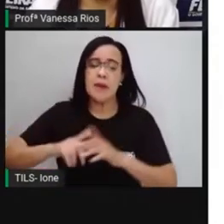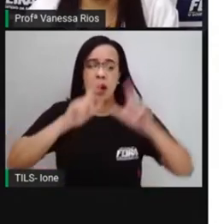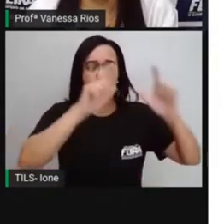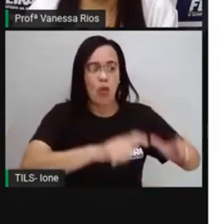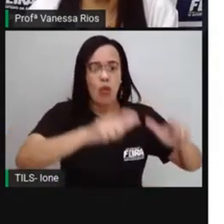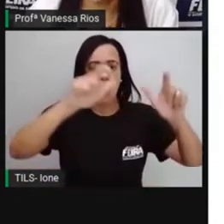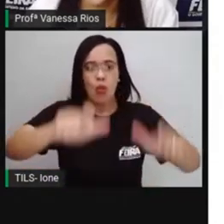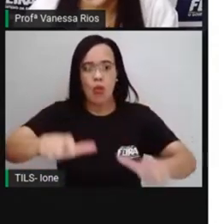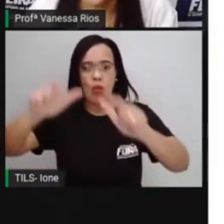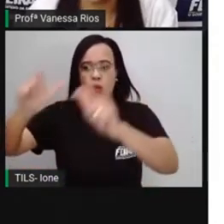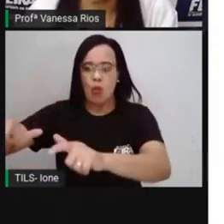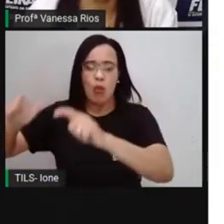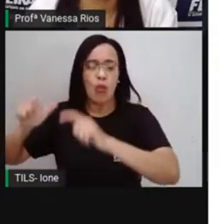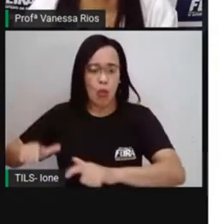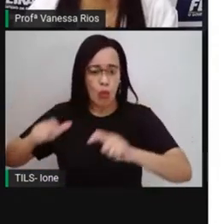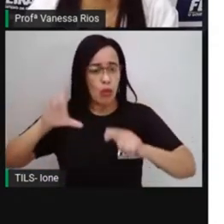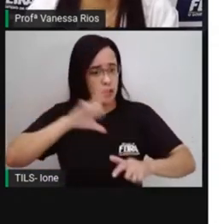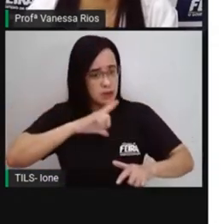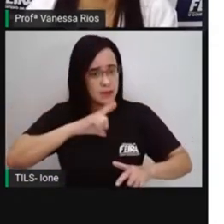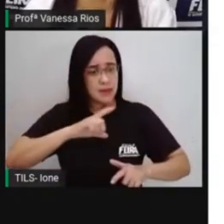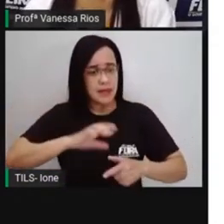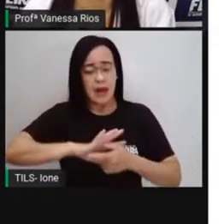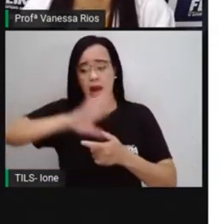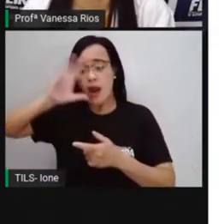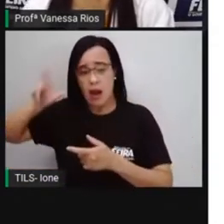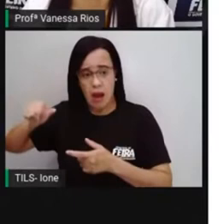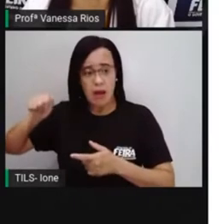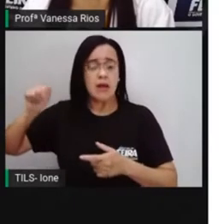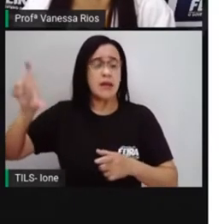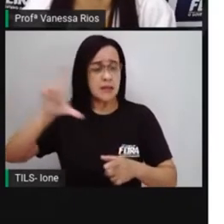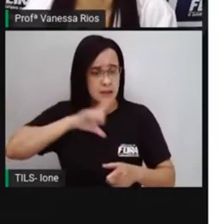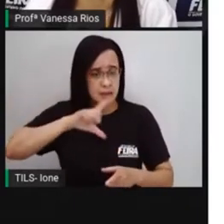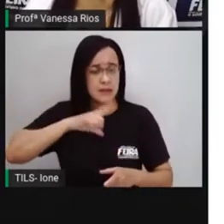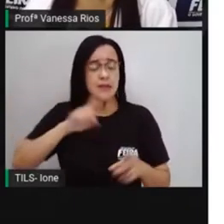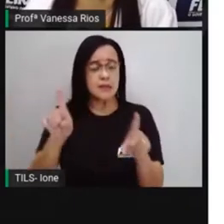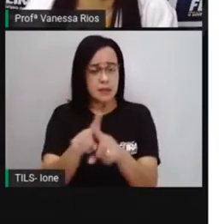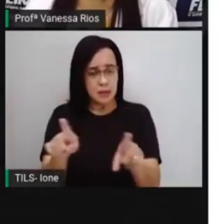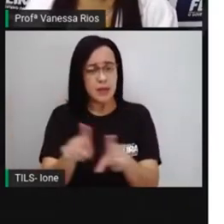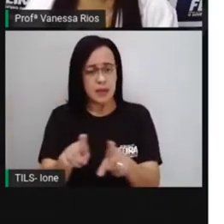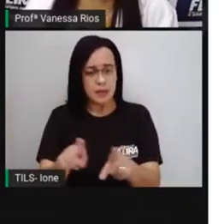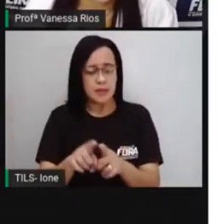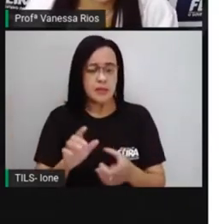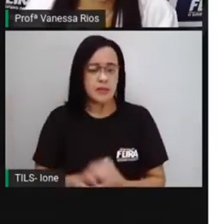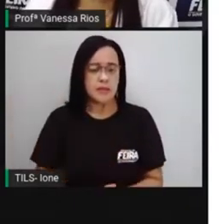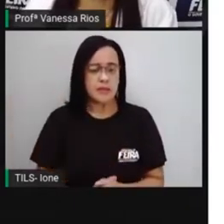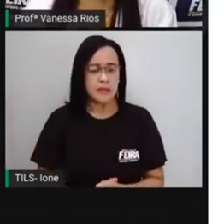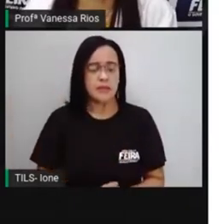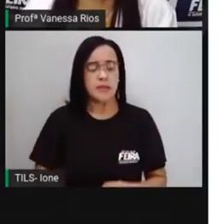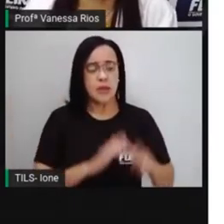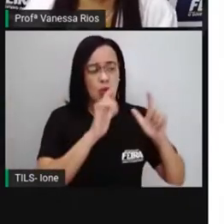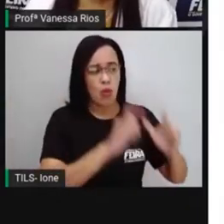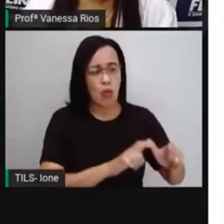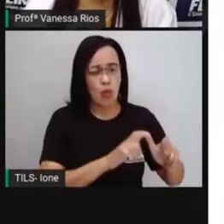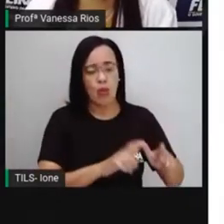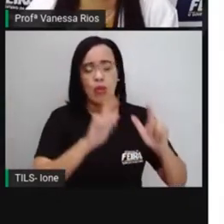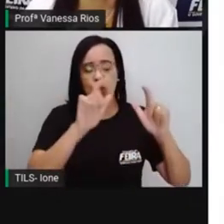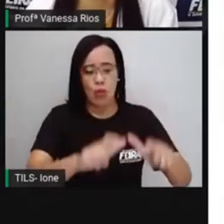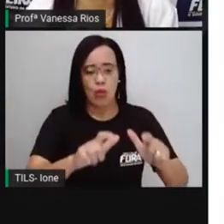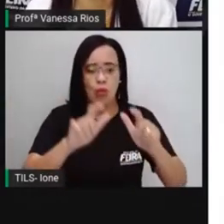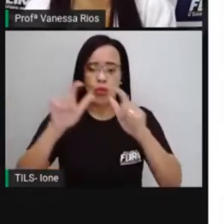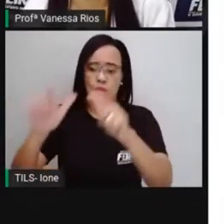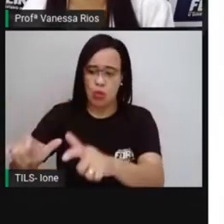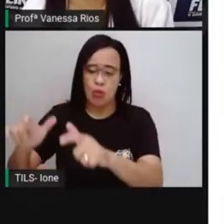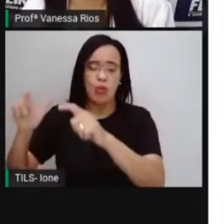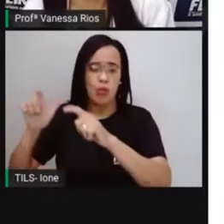lugares, inclusive na África. E também existiam aí em outros lugares também, colônias